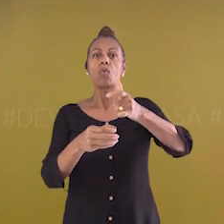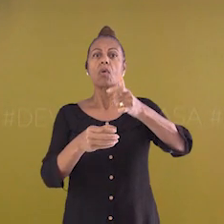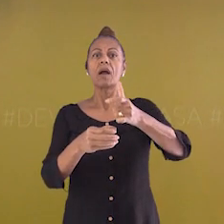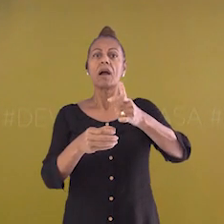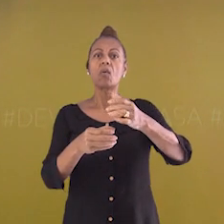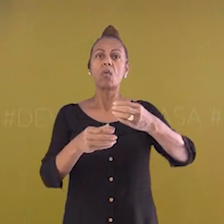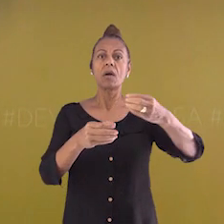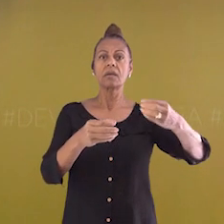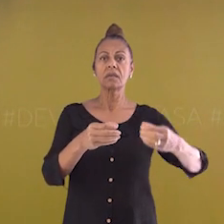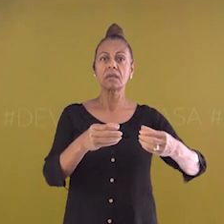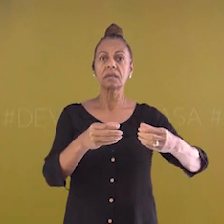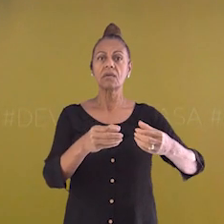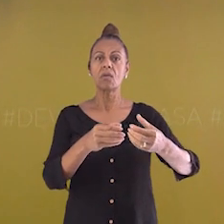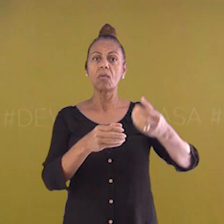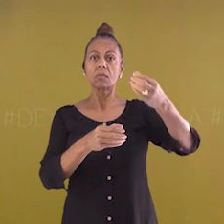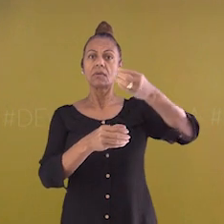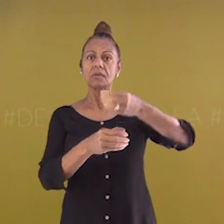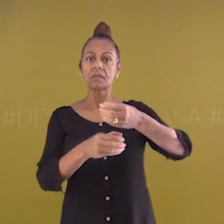cima ou ao lado.